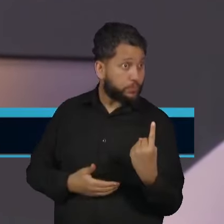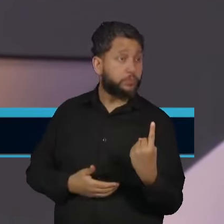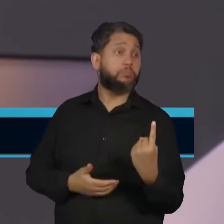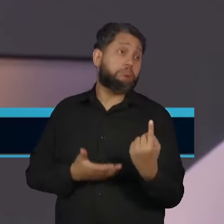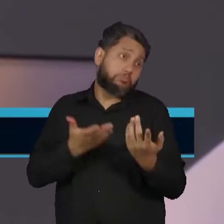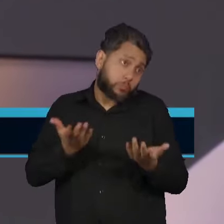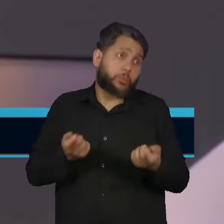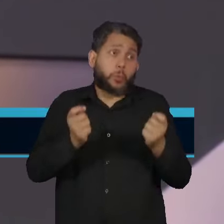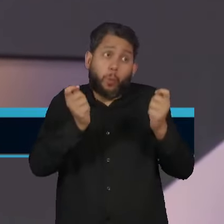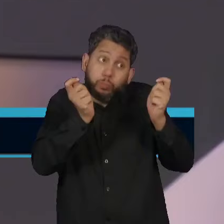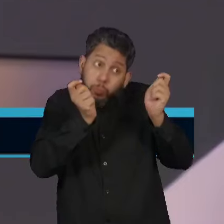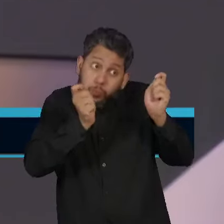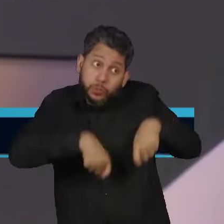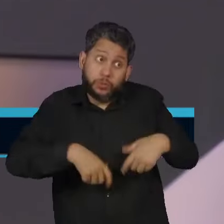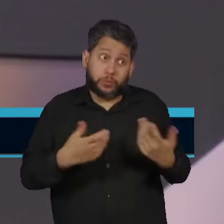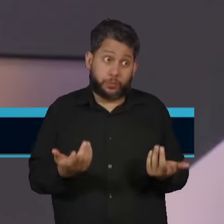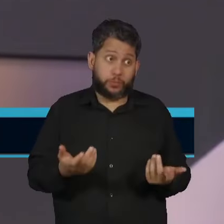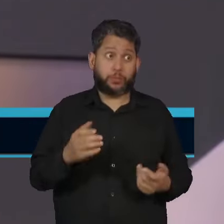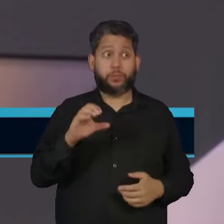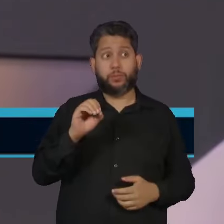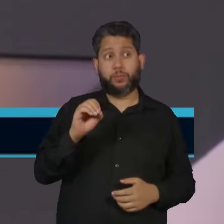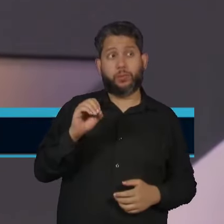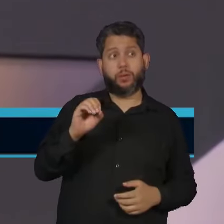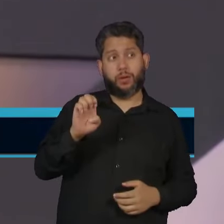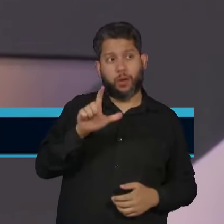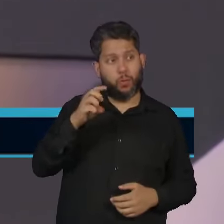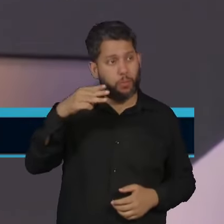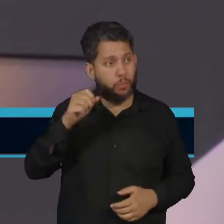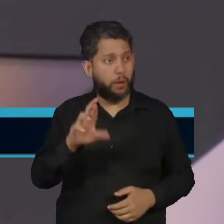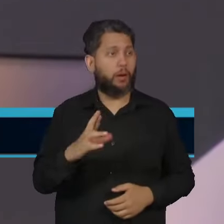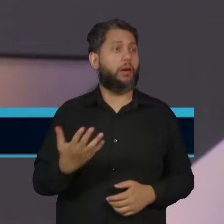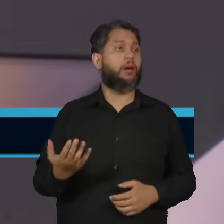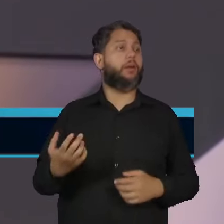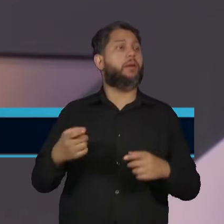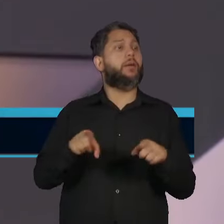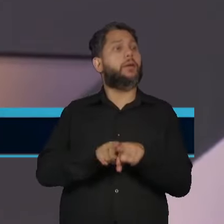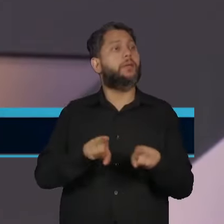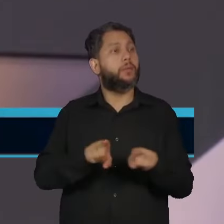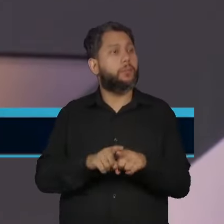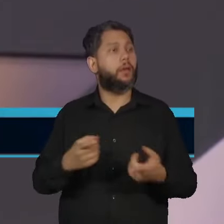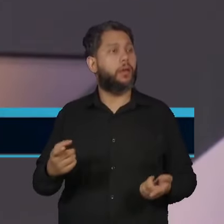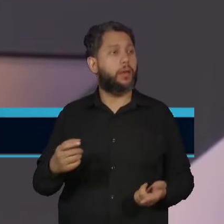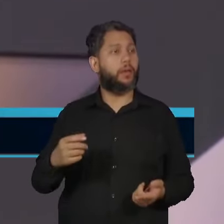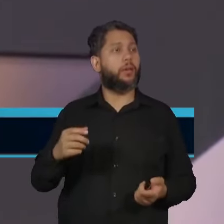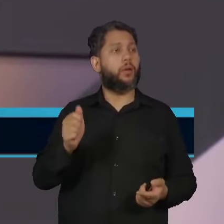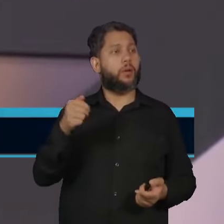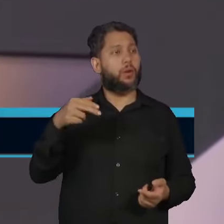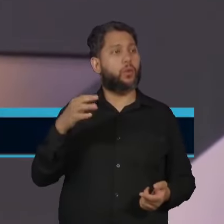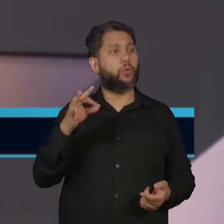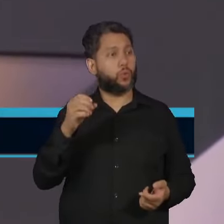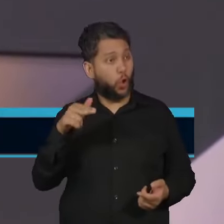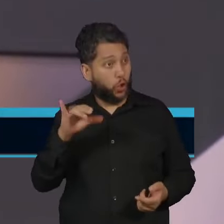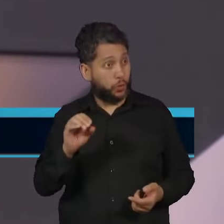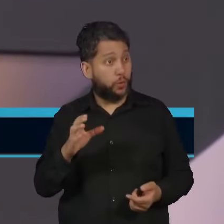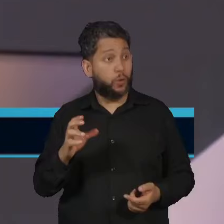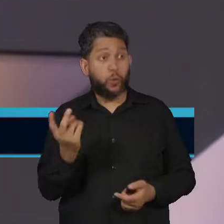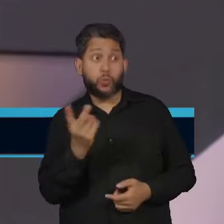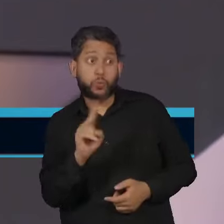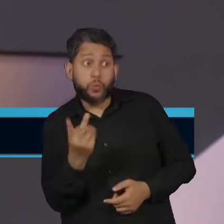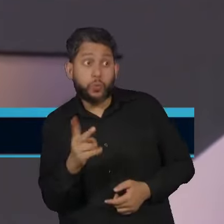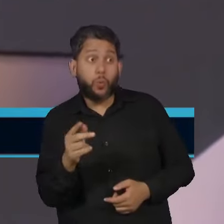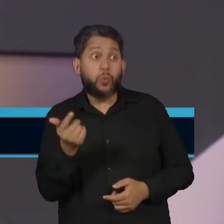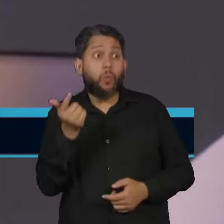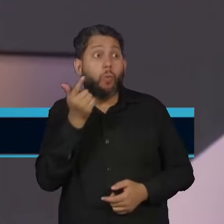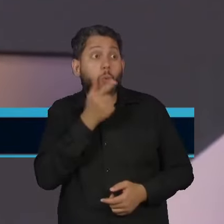É possível, inclusive, que tanto o Mar Nascimento quanto o candidato do PSD, eles caminhem para